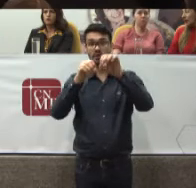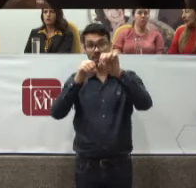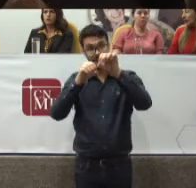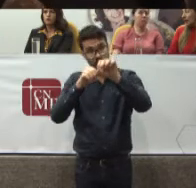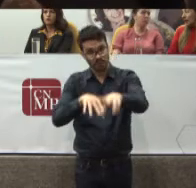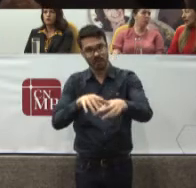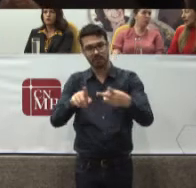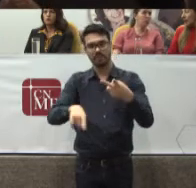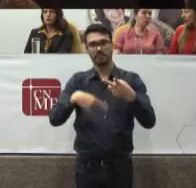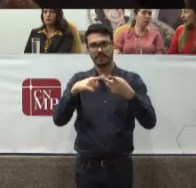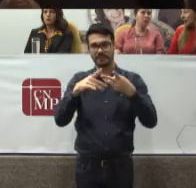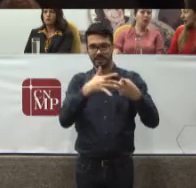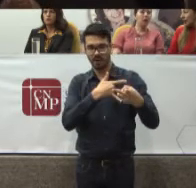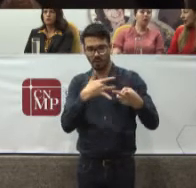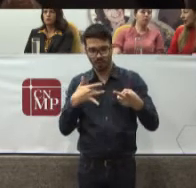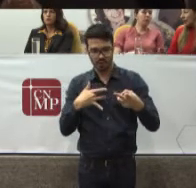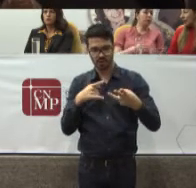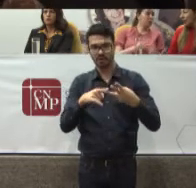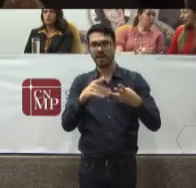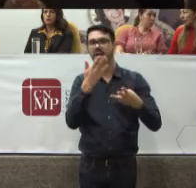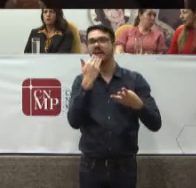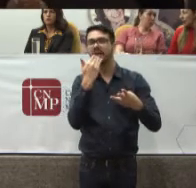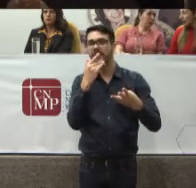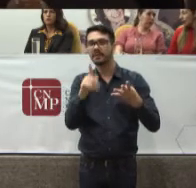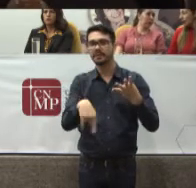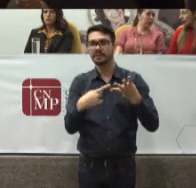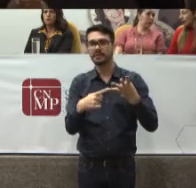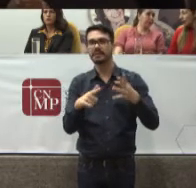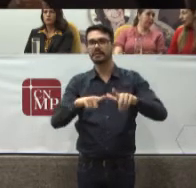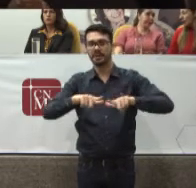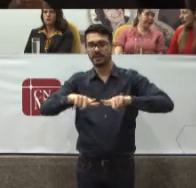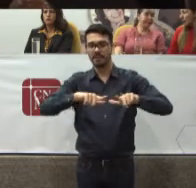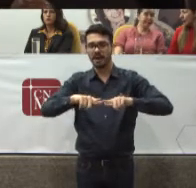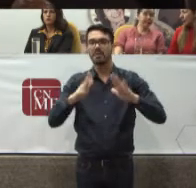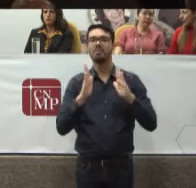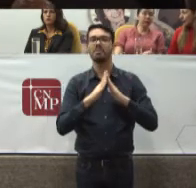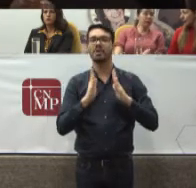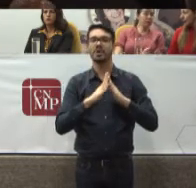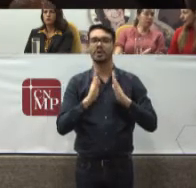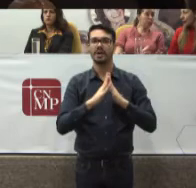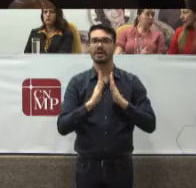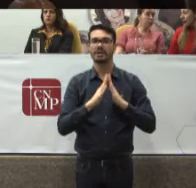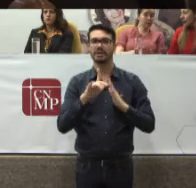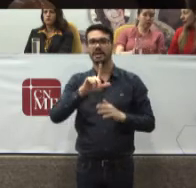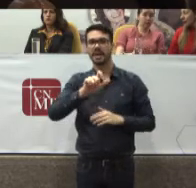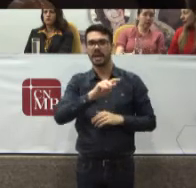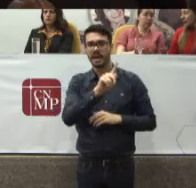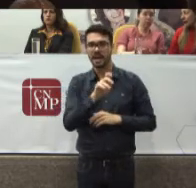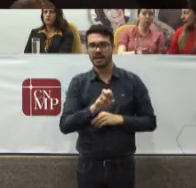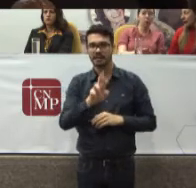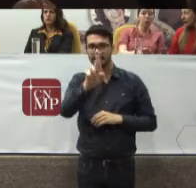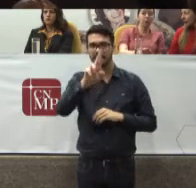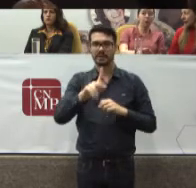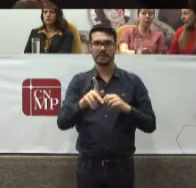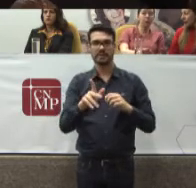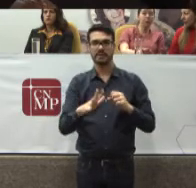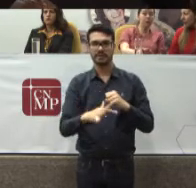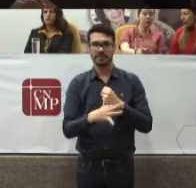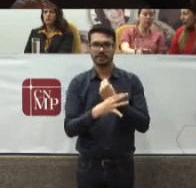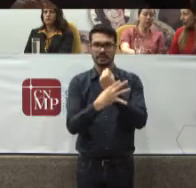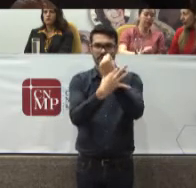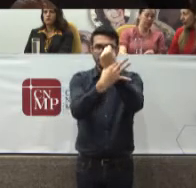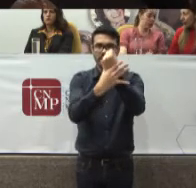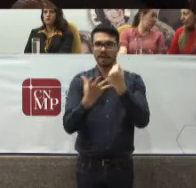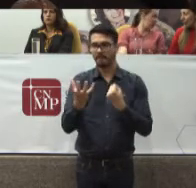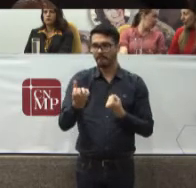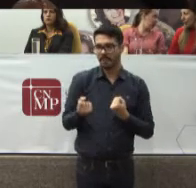saúde A alimentação O trabalho A moradia O lazer A segurança A previdência E